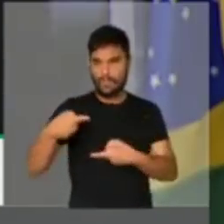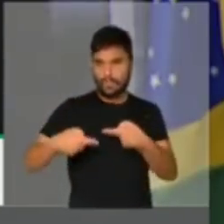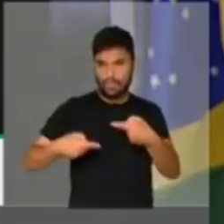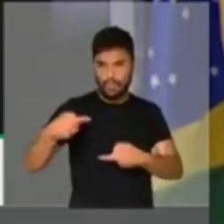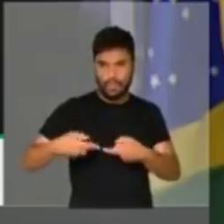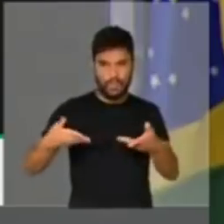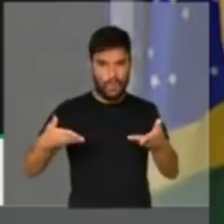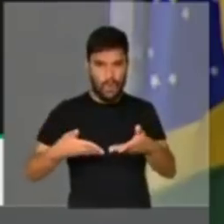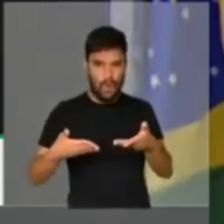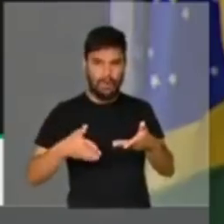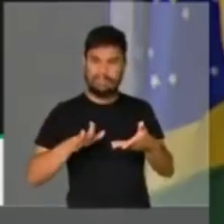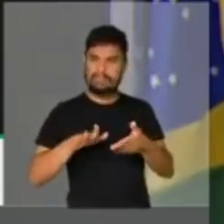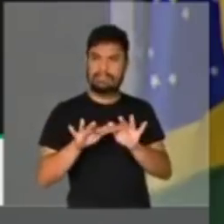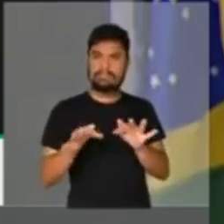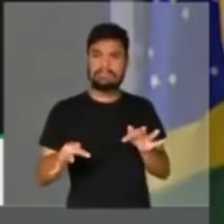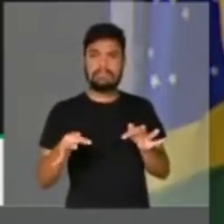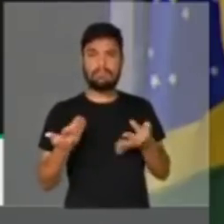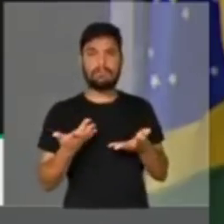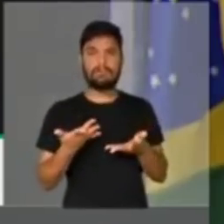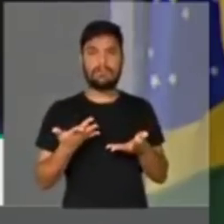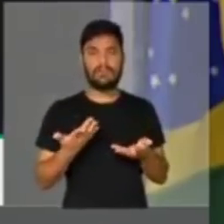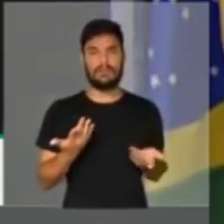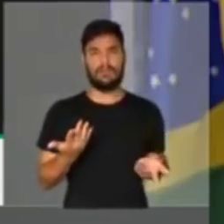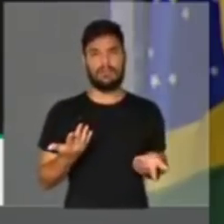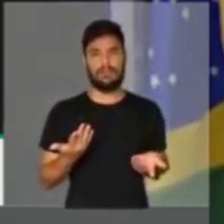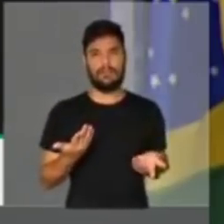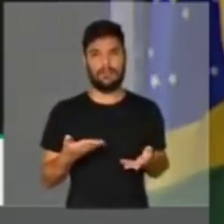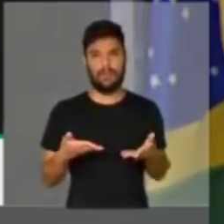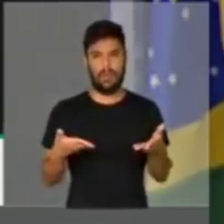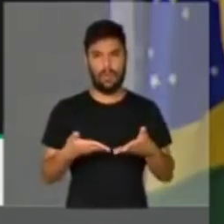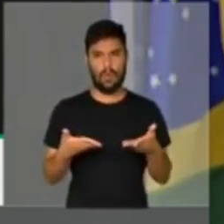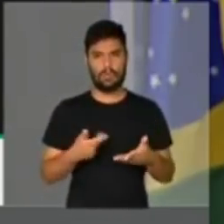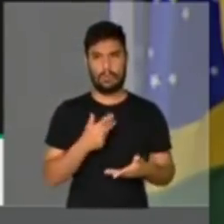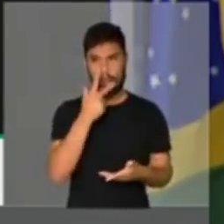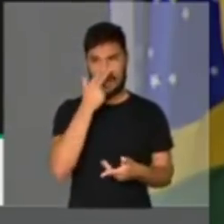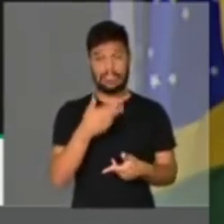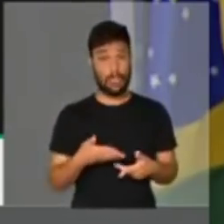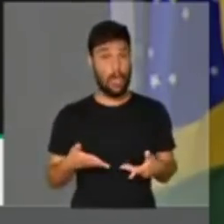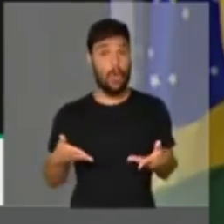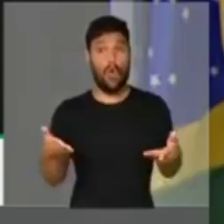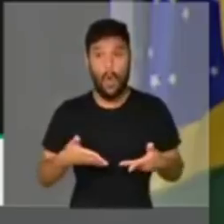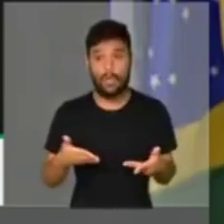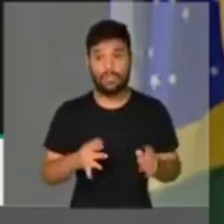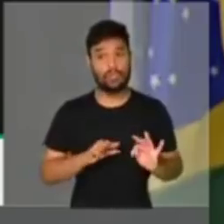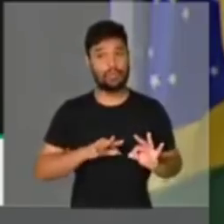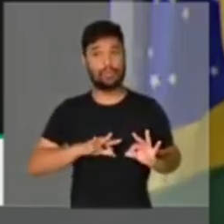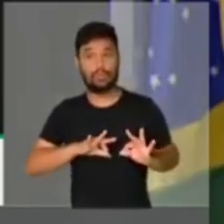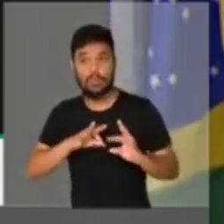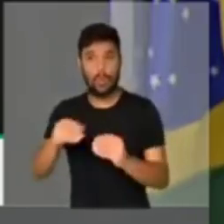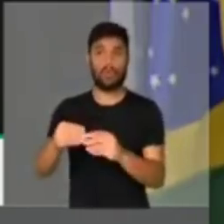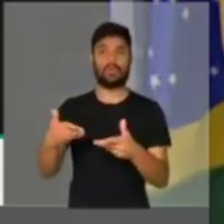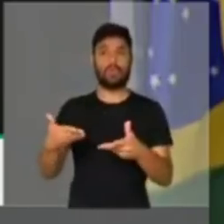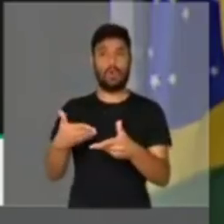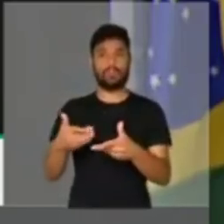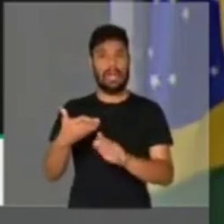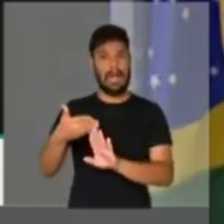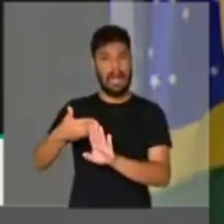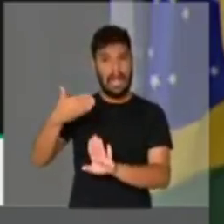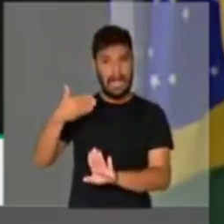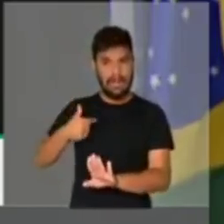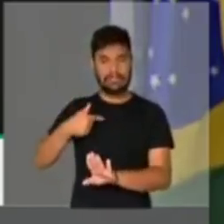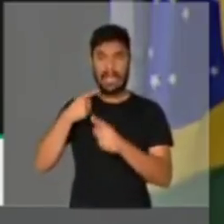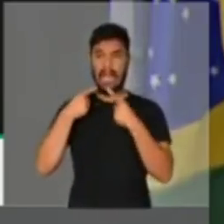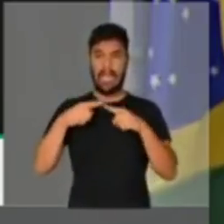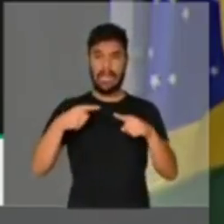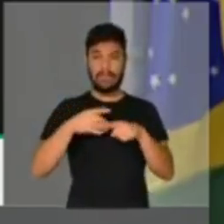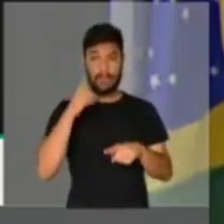dar de maneira rasa. A gente não pode acreditar que, de repente, todos os monopolistas da virtude, que sempre fazem muito